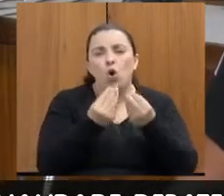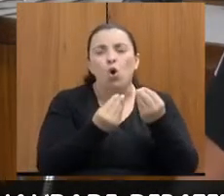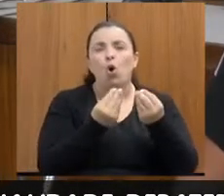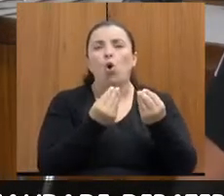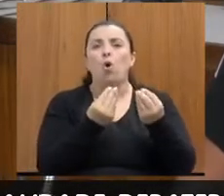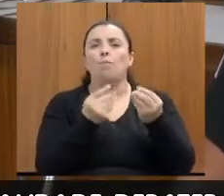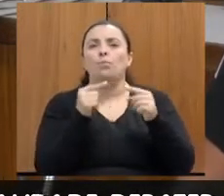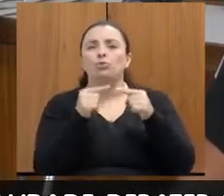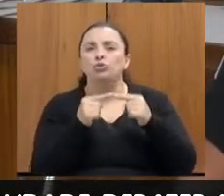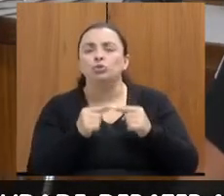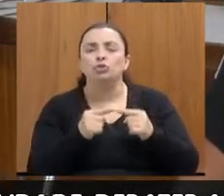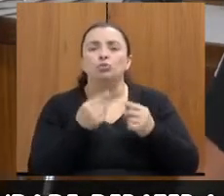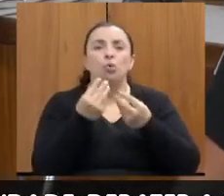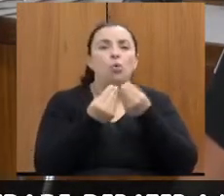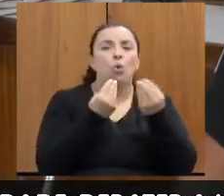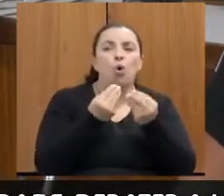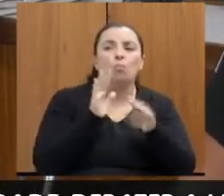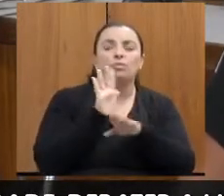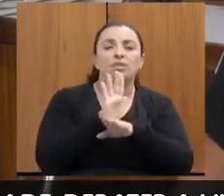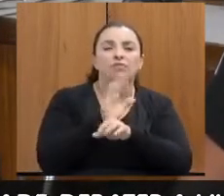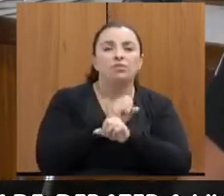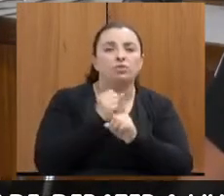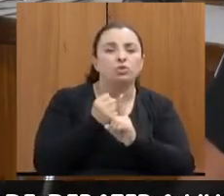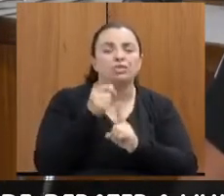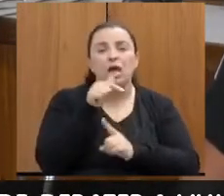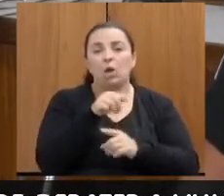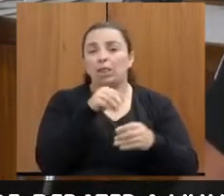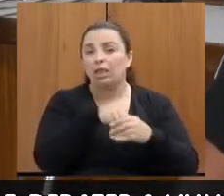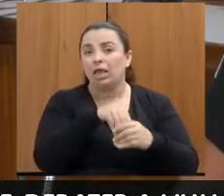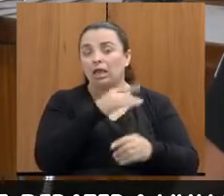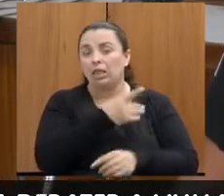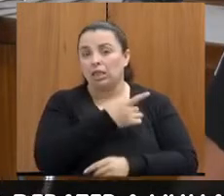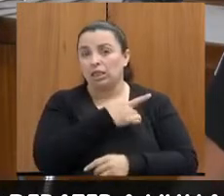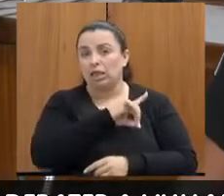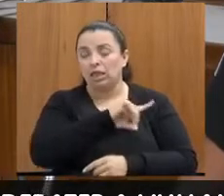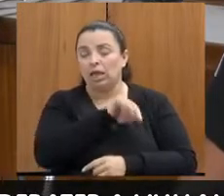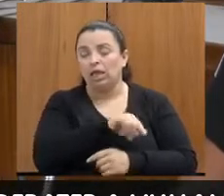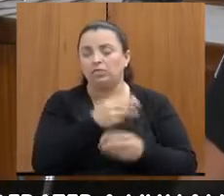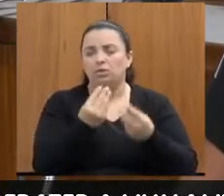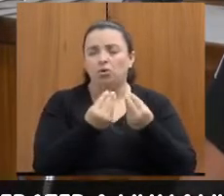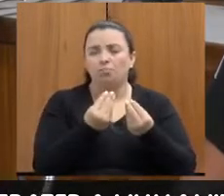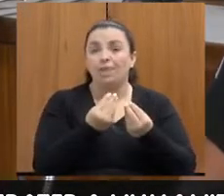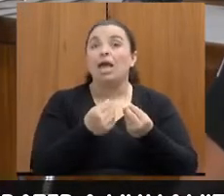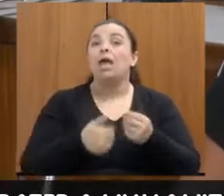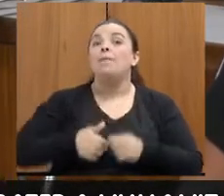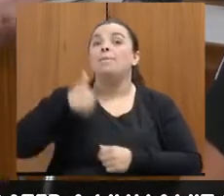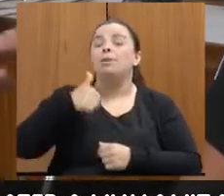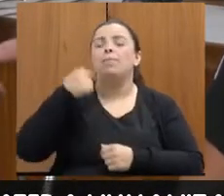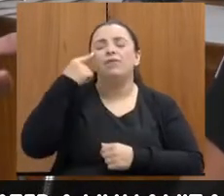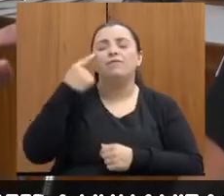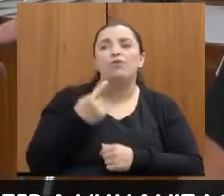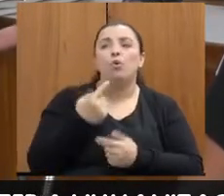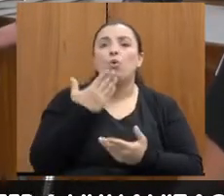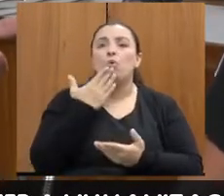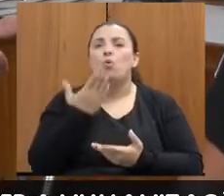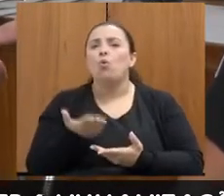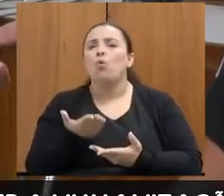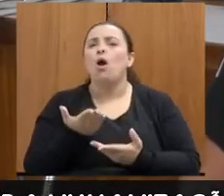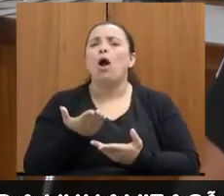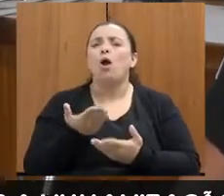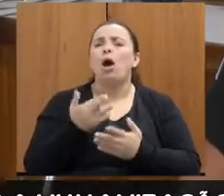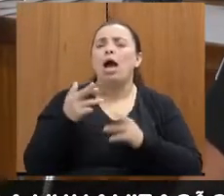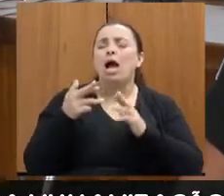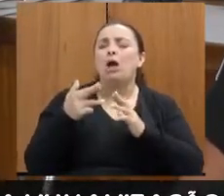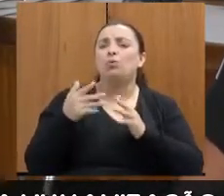serviço social nessa delegacia. Então, gente teve o cuidado de, primeiro, definir quais seriam as atribuições, o que se espera do serviço social ali